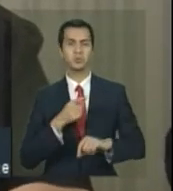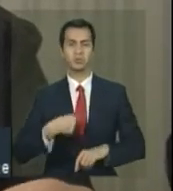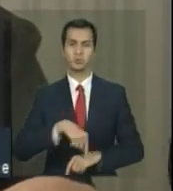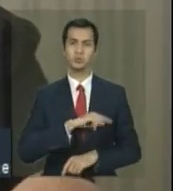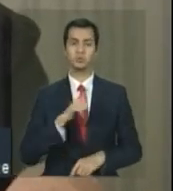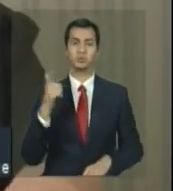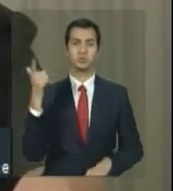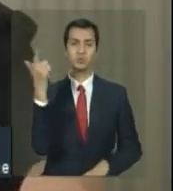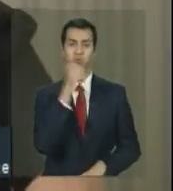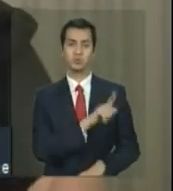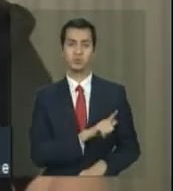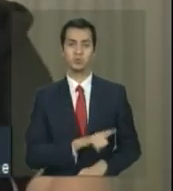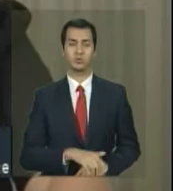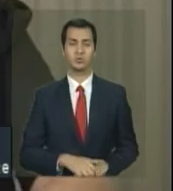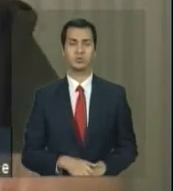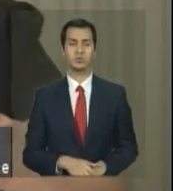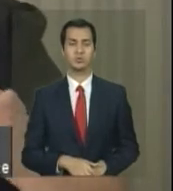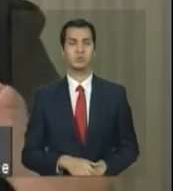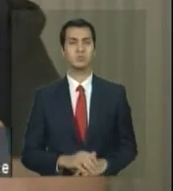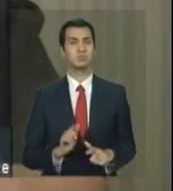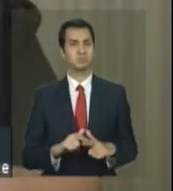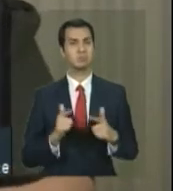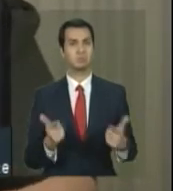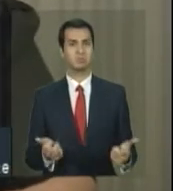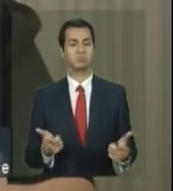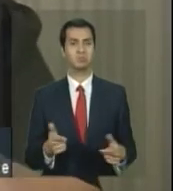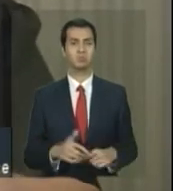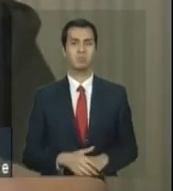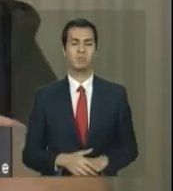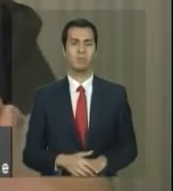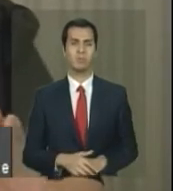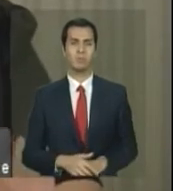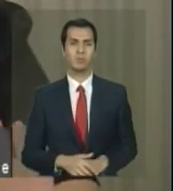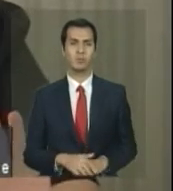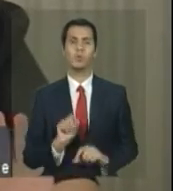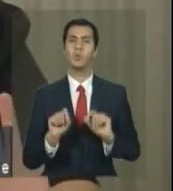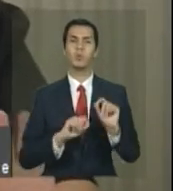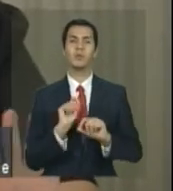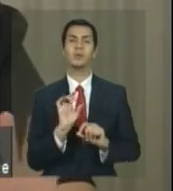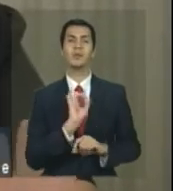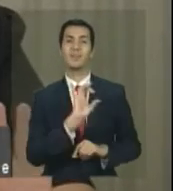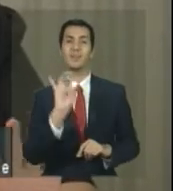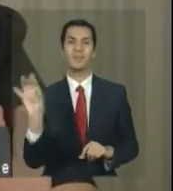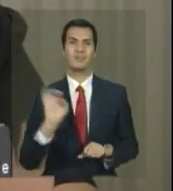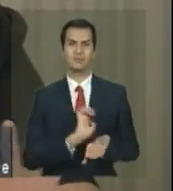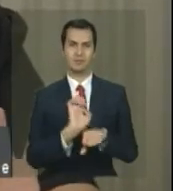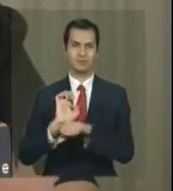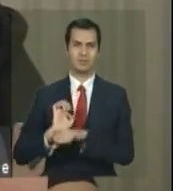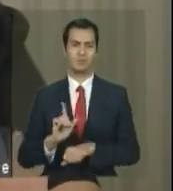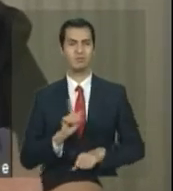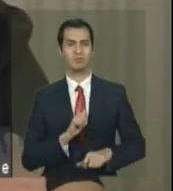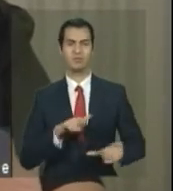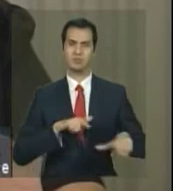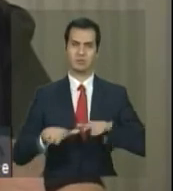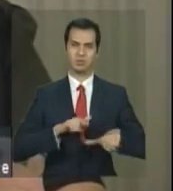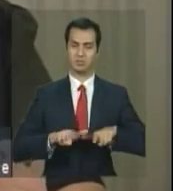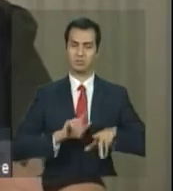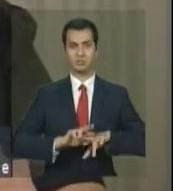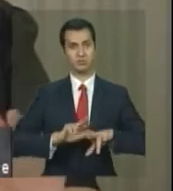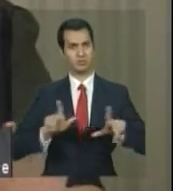de longe a nossa expectativa inicial. O que que nós estamos, cada estado está fazendo um desenho diferente, tá, Demetrio? Então,